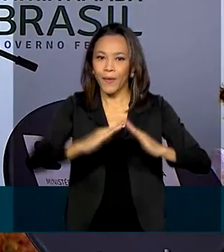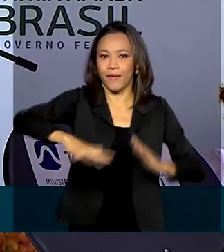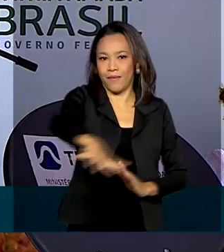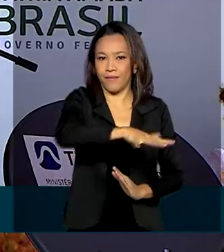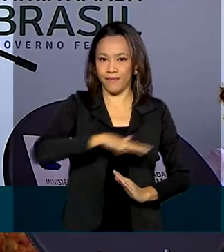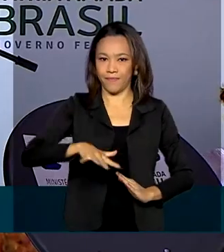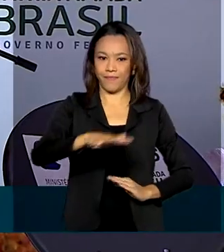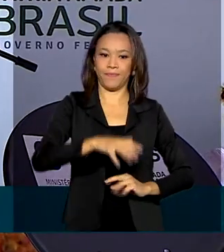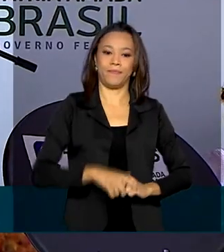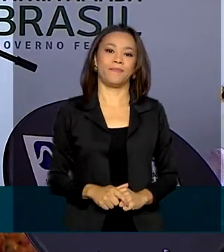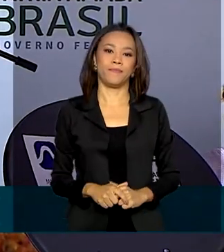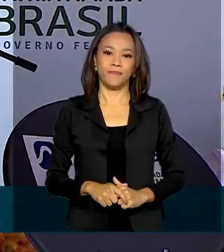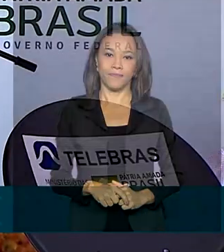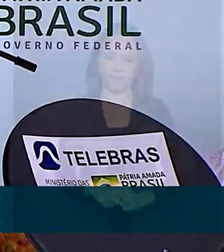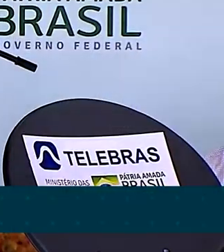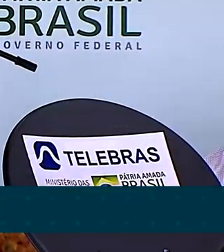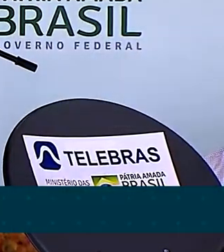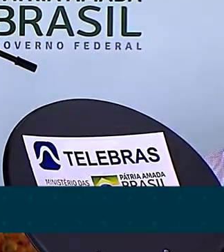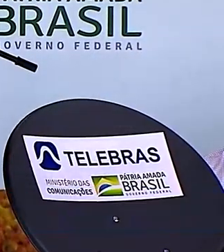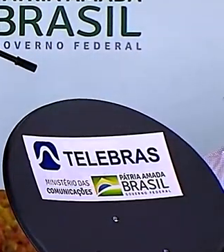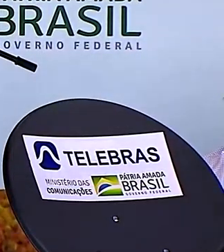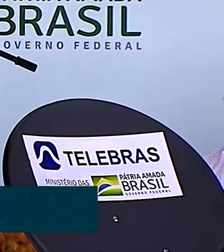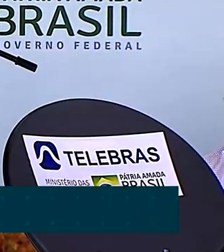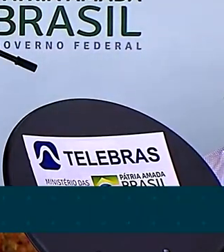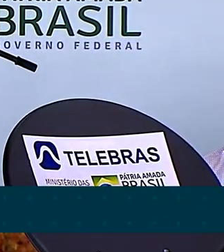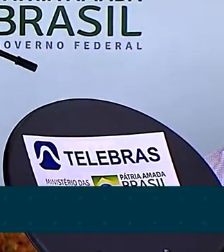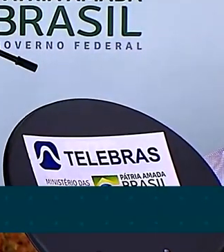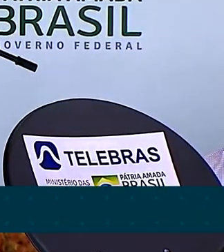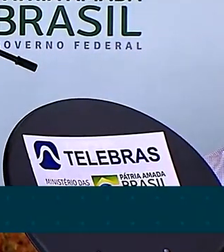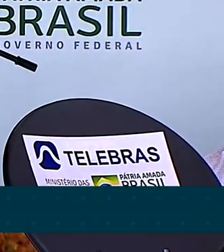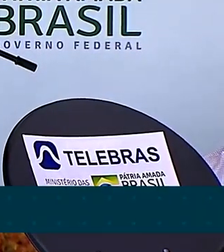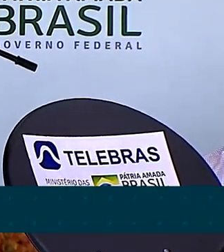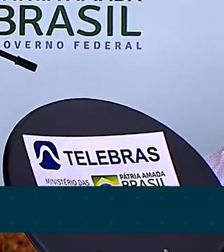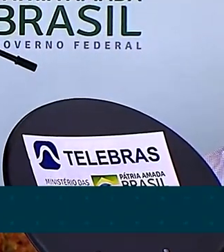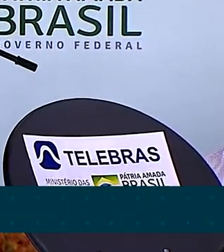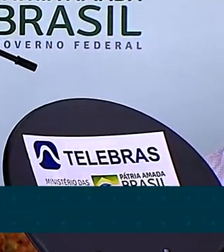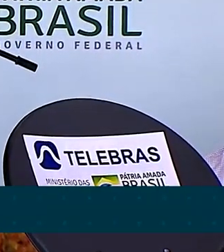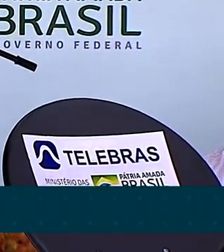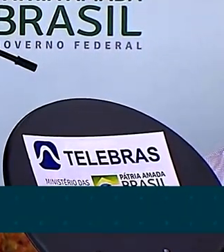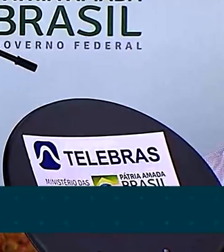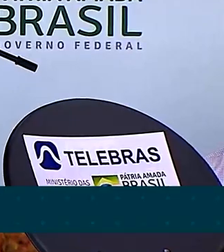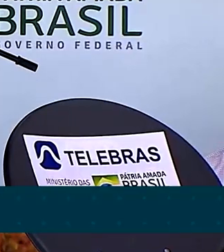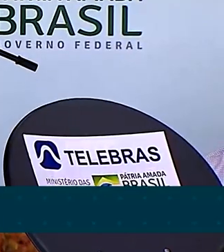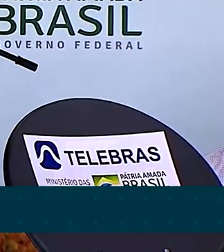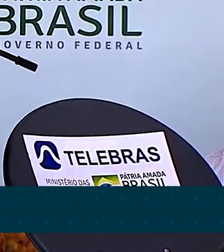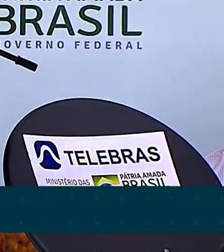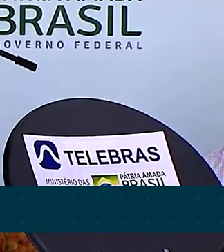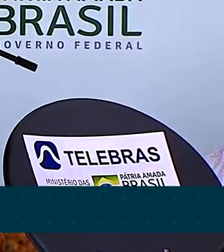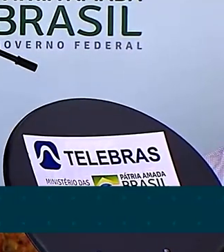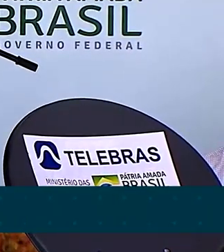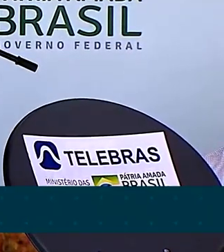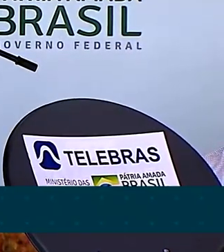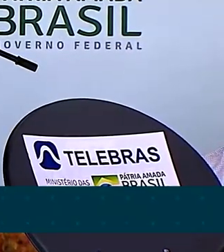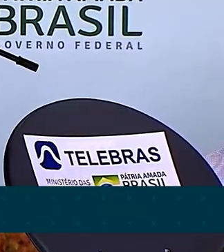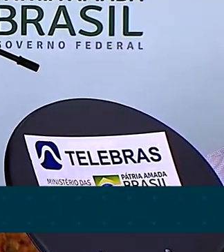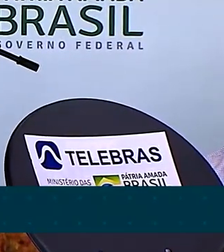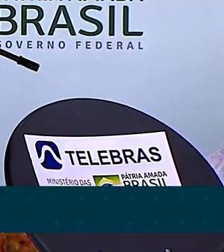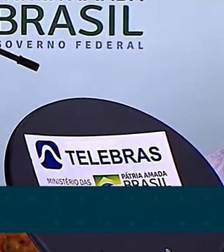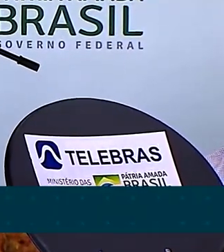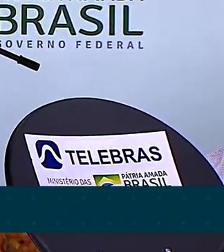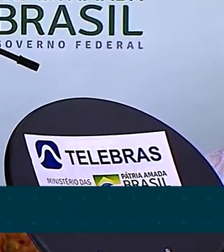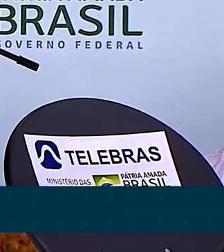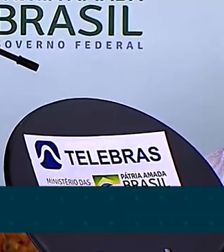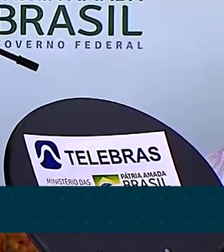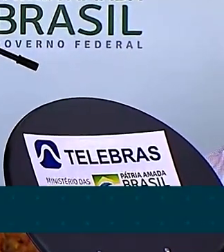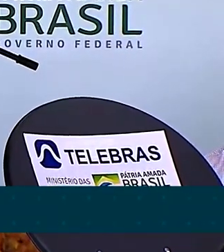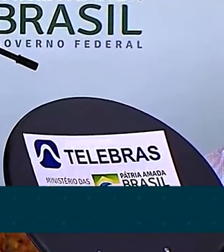Já são 12.500 pontos no Brasil, 145 pontos só aqui no estado